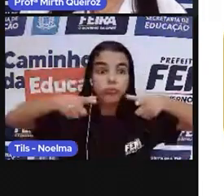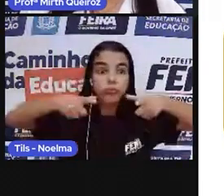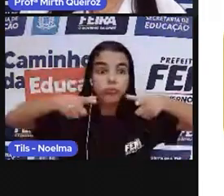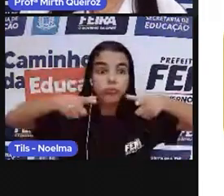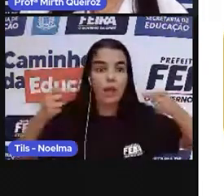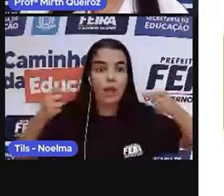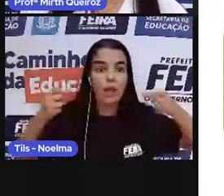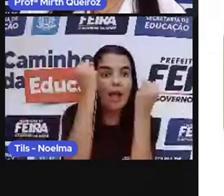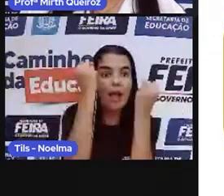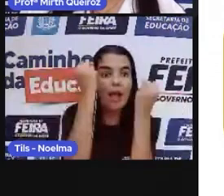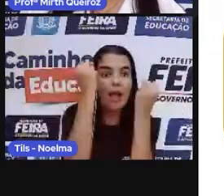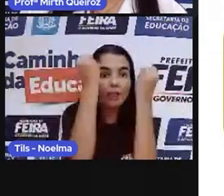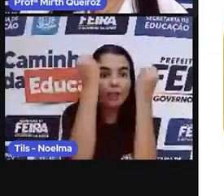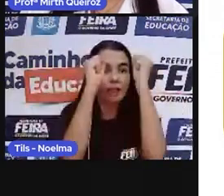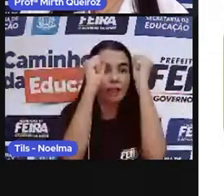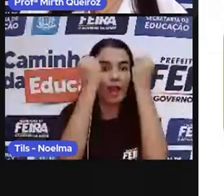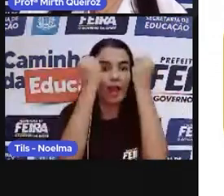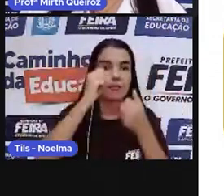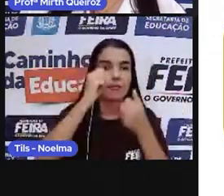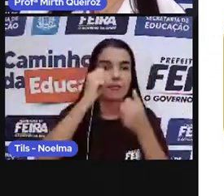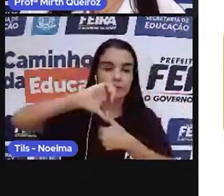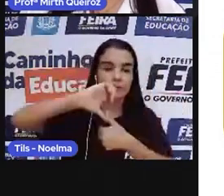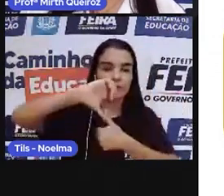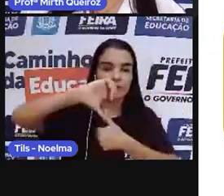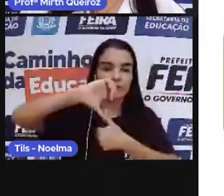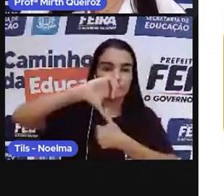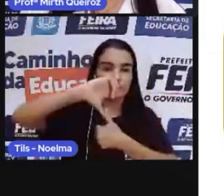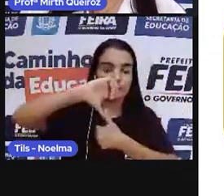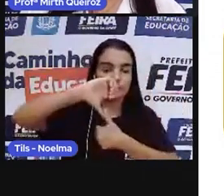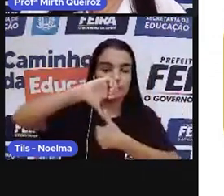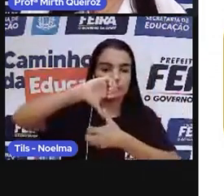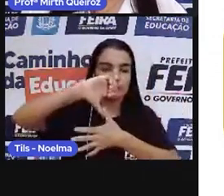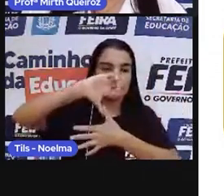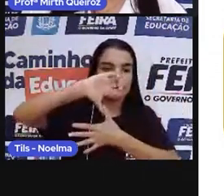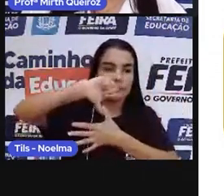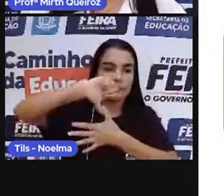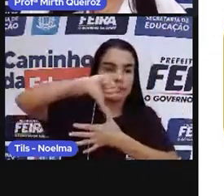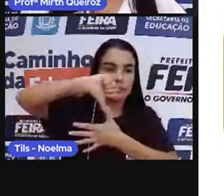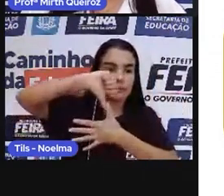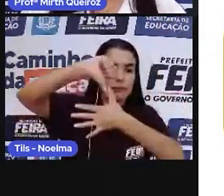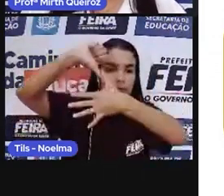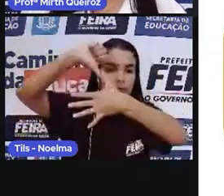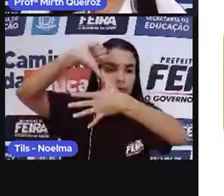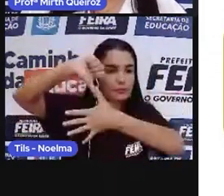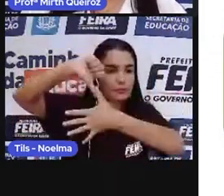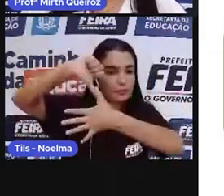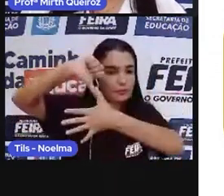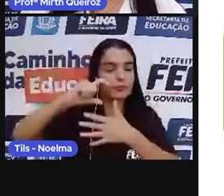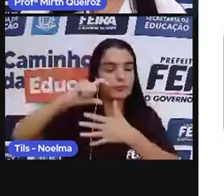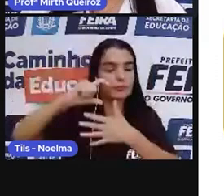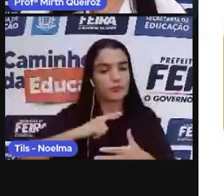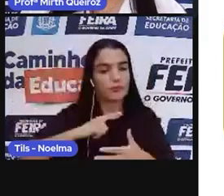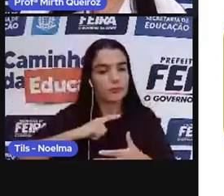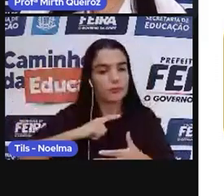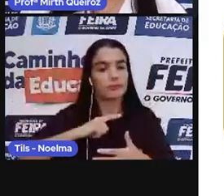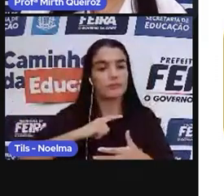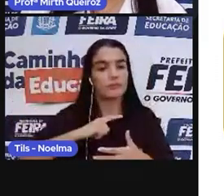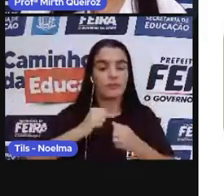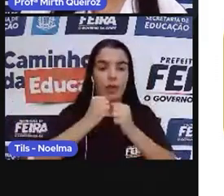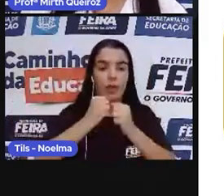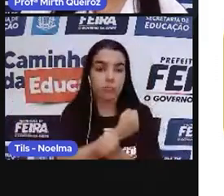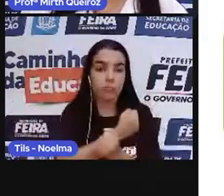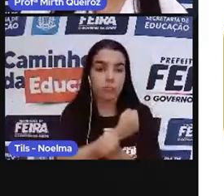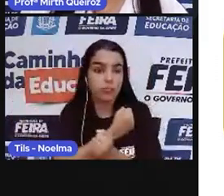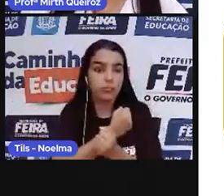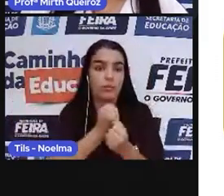tropical americana, né? Onde essa produção da cana de açúcar, o número de